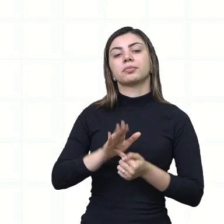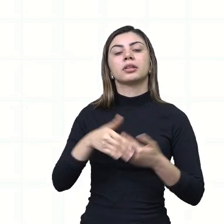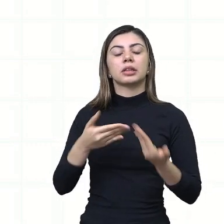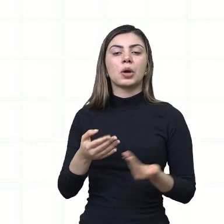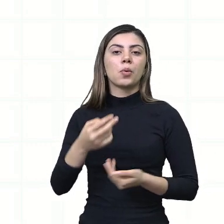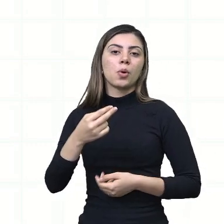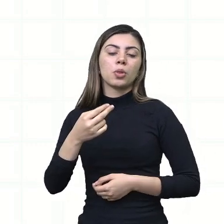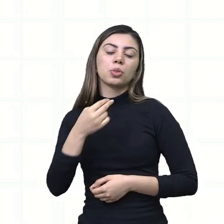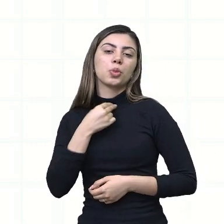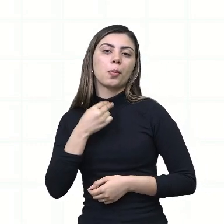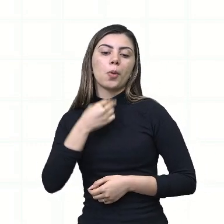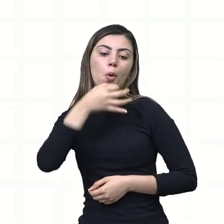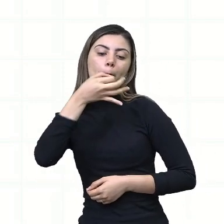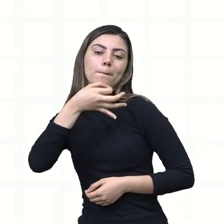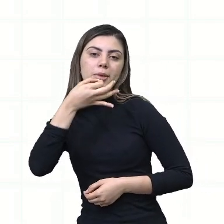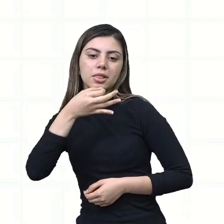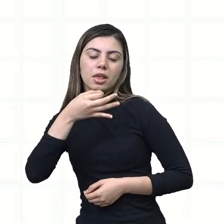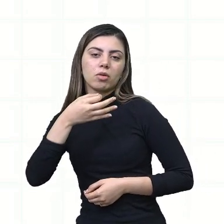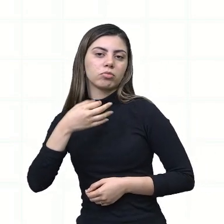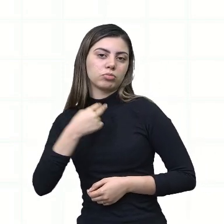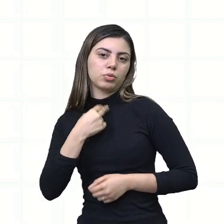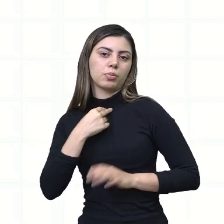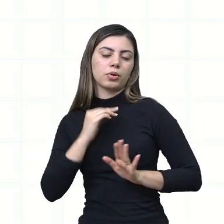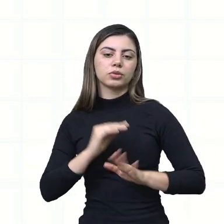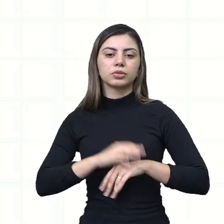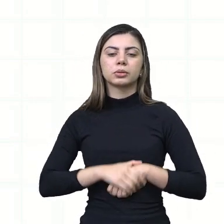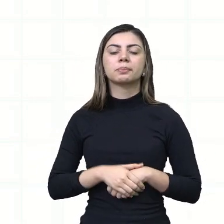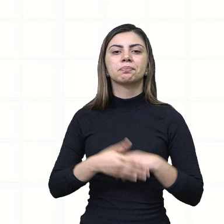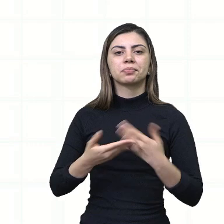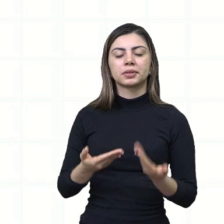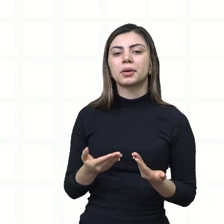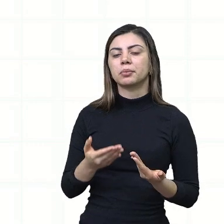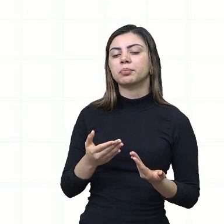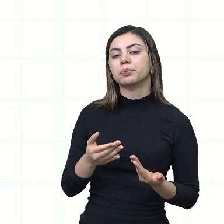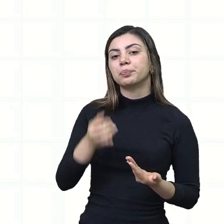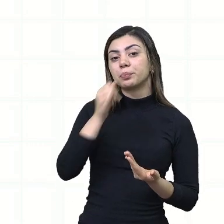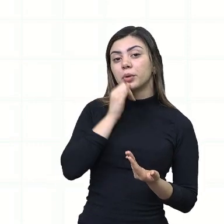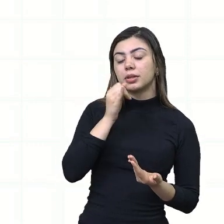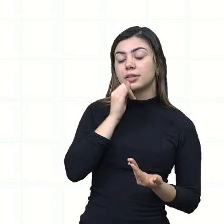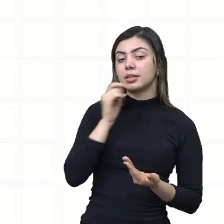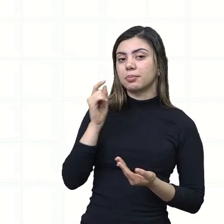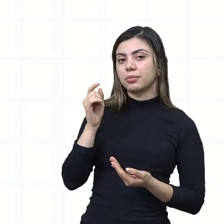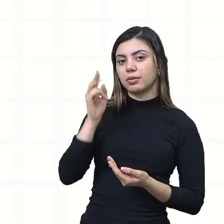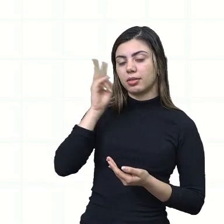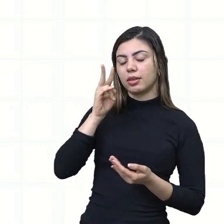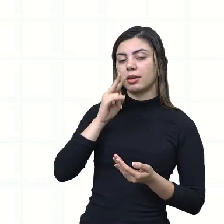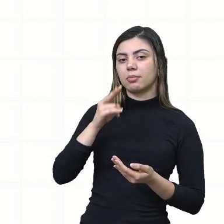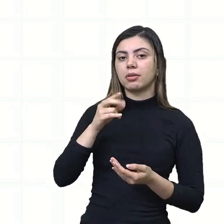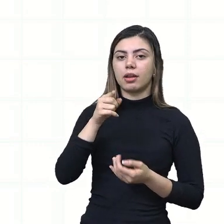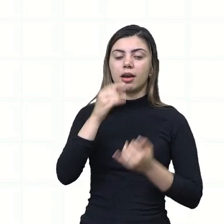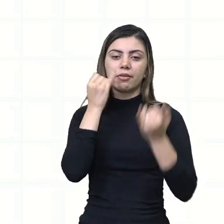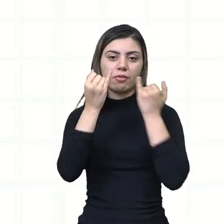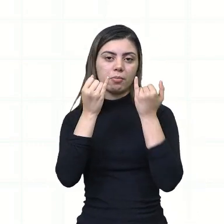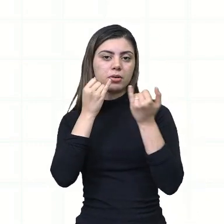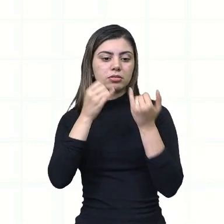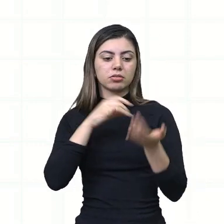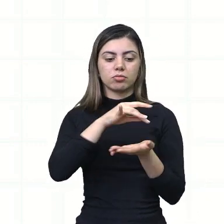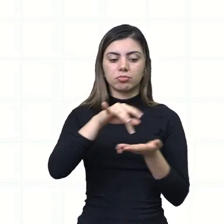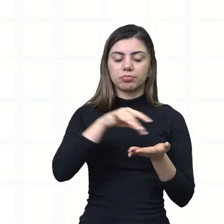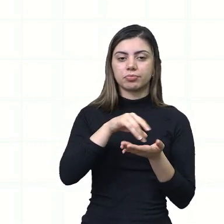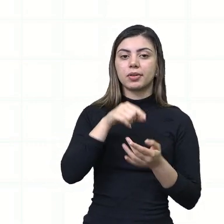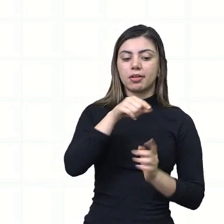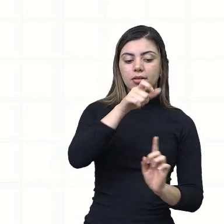relevantes sobre o tema. Então, nesse caso da nossa notícia, que nós vimos, a mulher